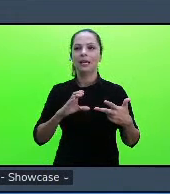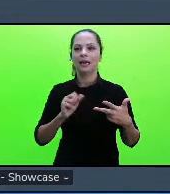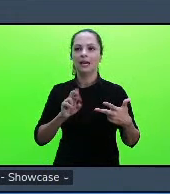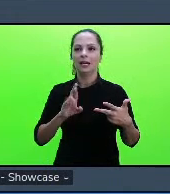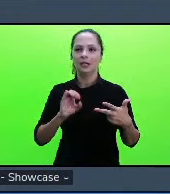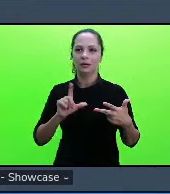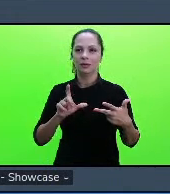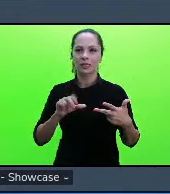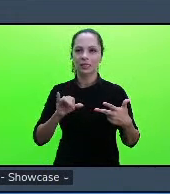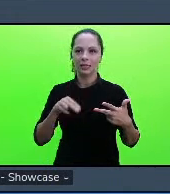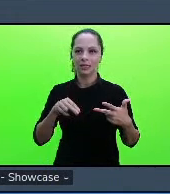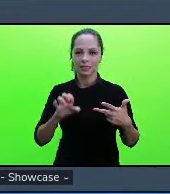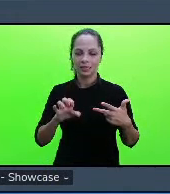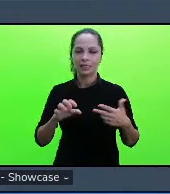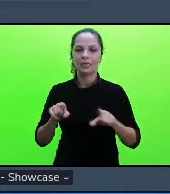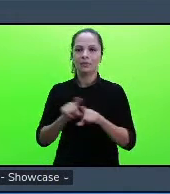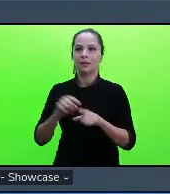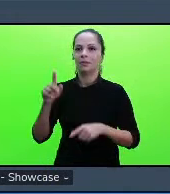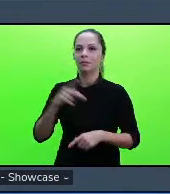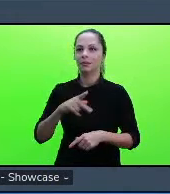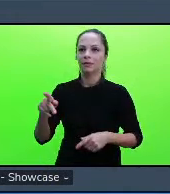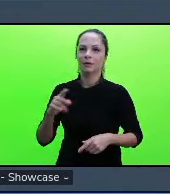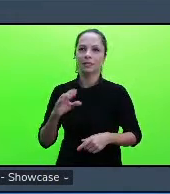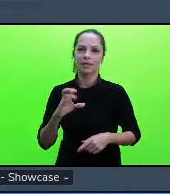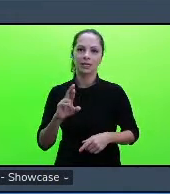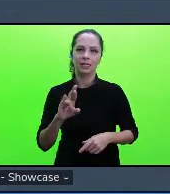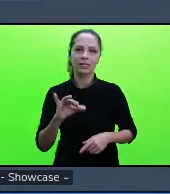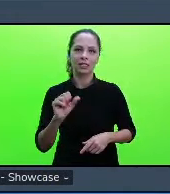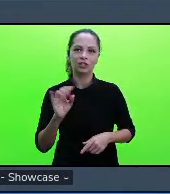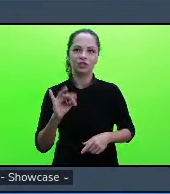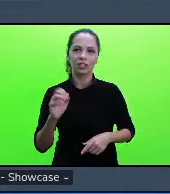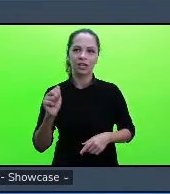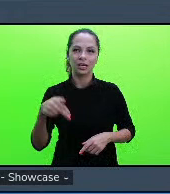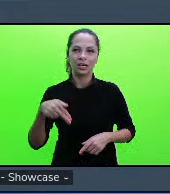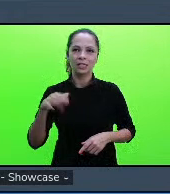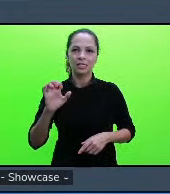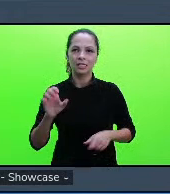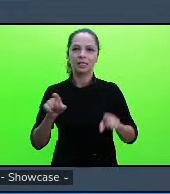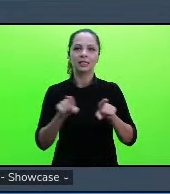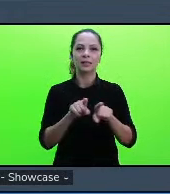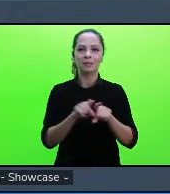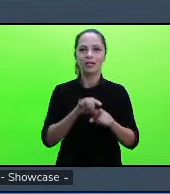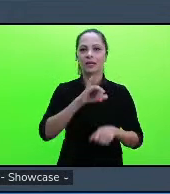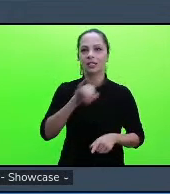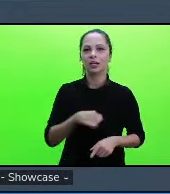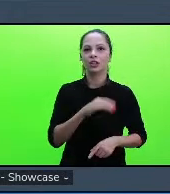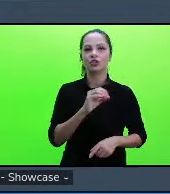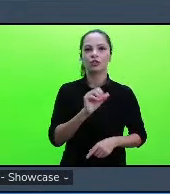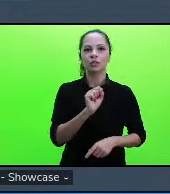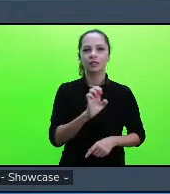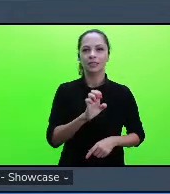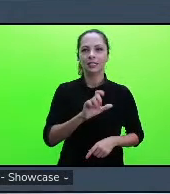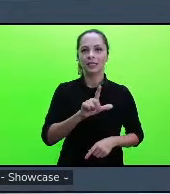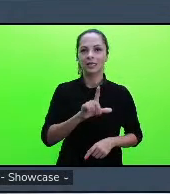Cristiane e pela professora Vanessa e pela professora Joseli que é coordenadora do projeto